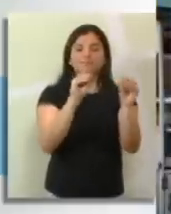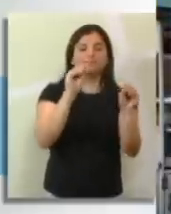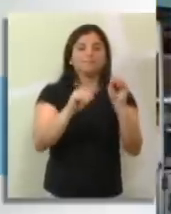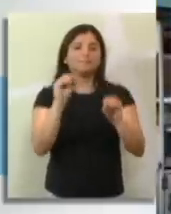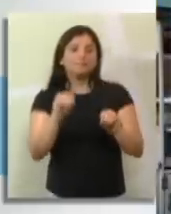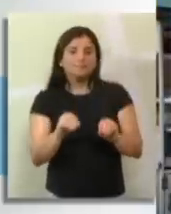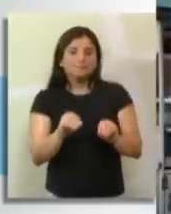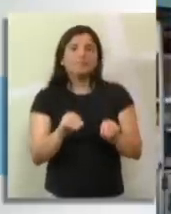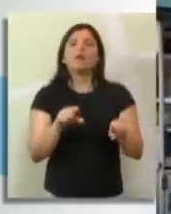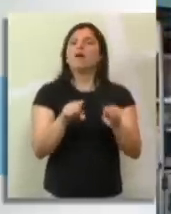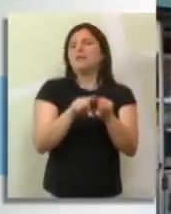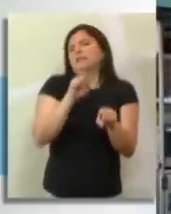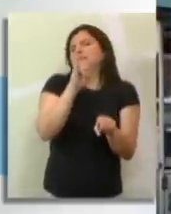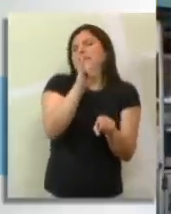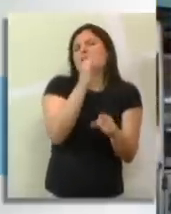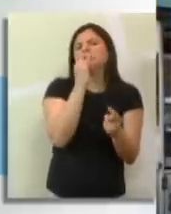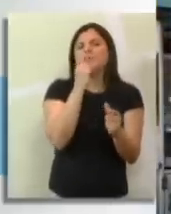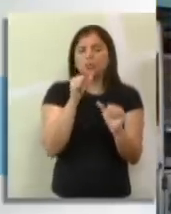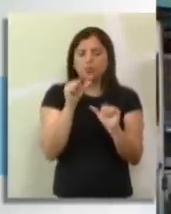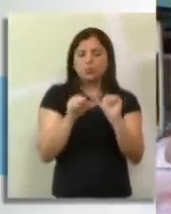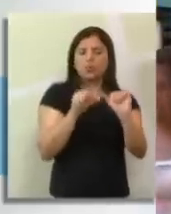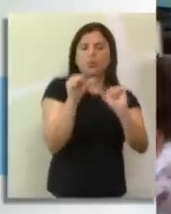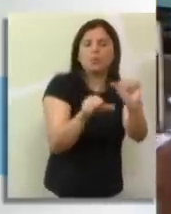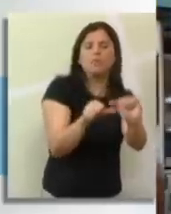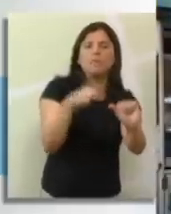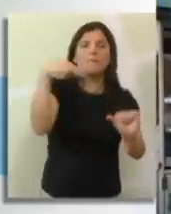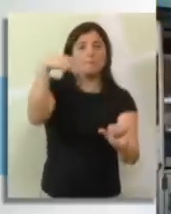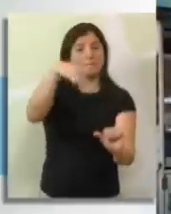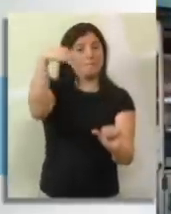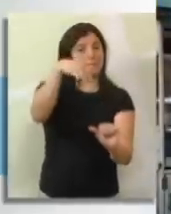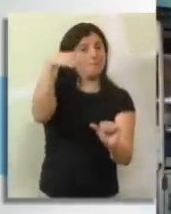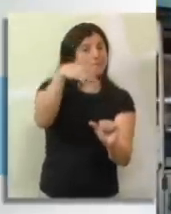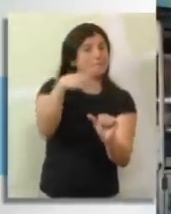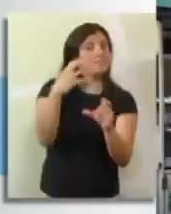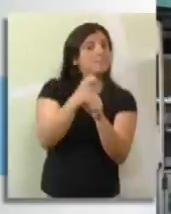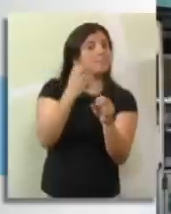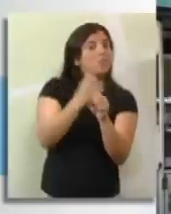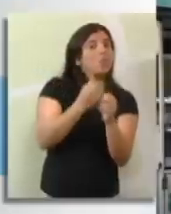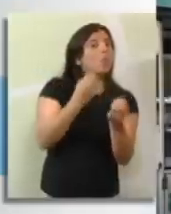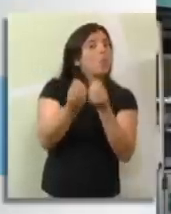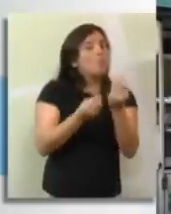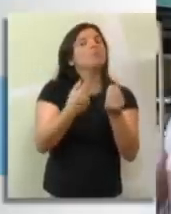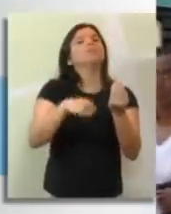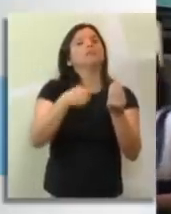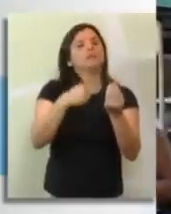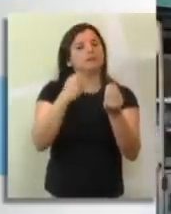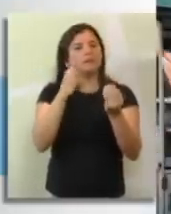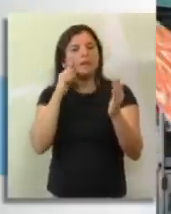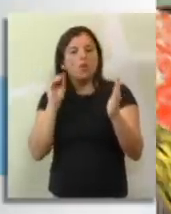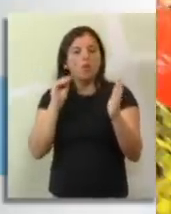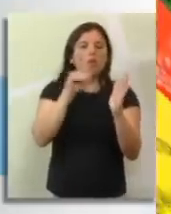estatísticas, é obrigatória a presença da fonte, que é o órgão responsável pelos dados que estão sendo divulgados.